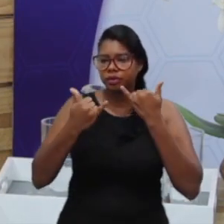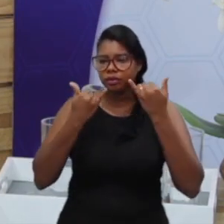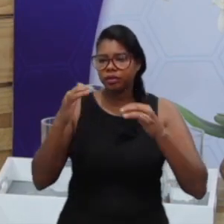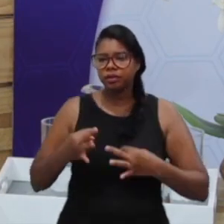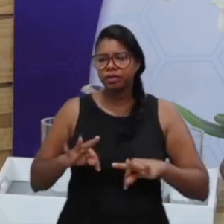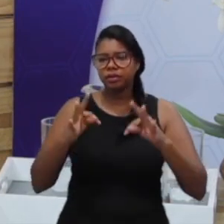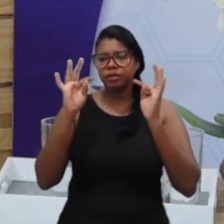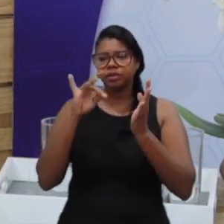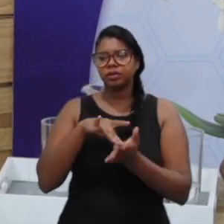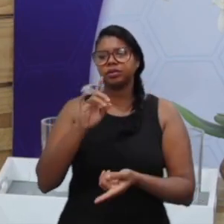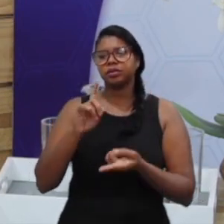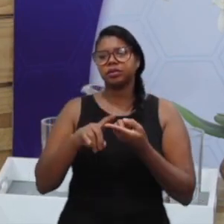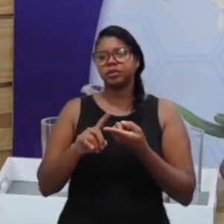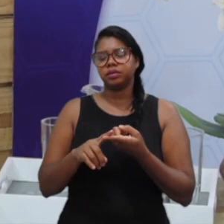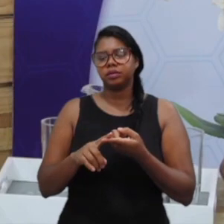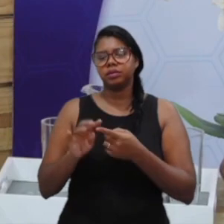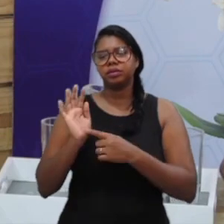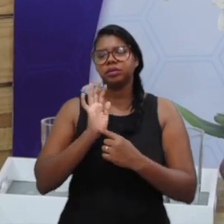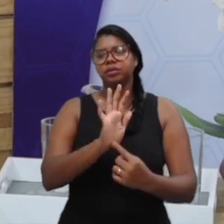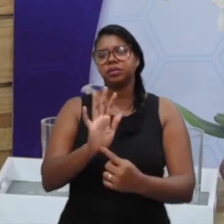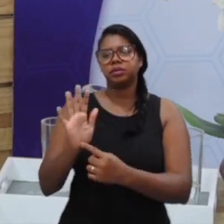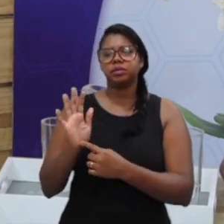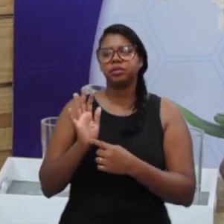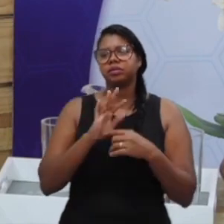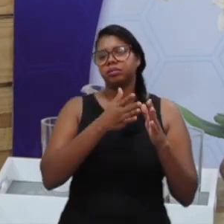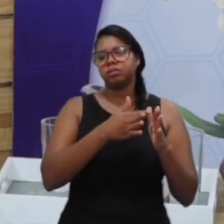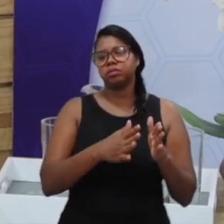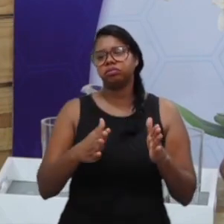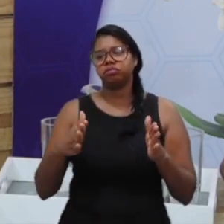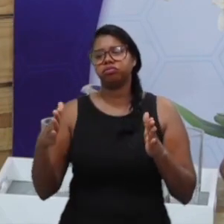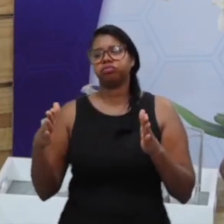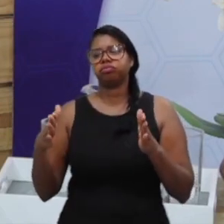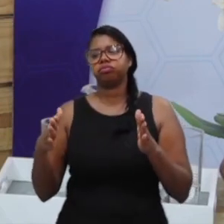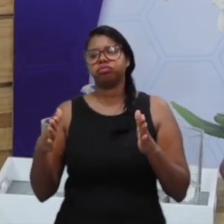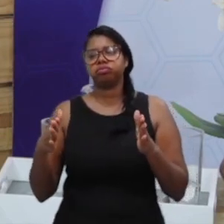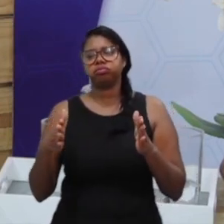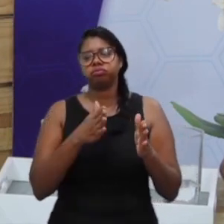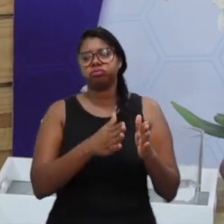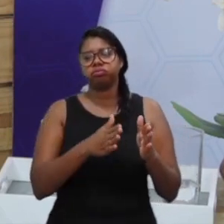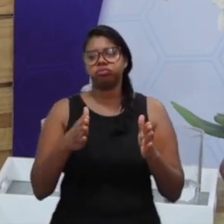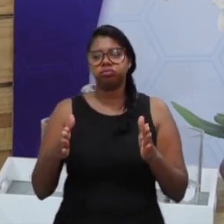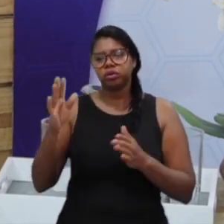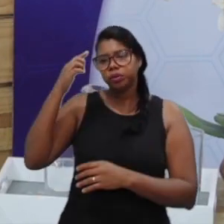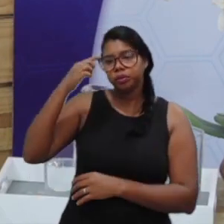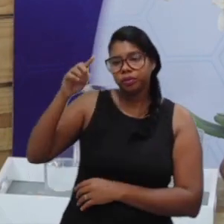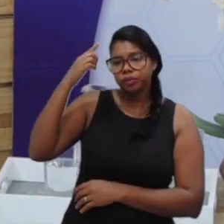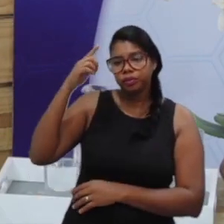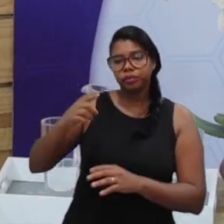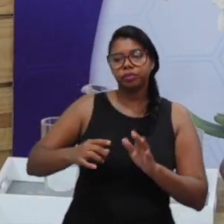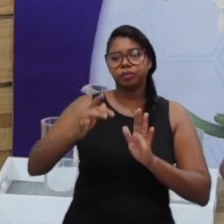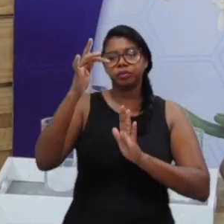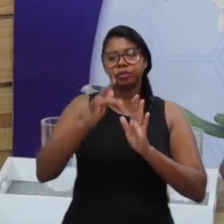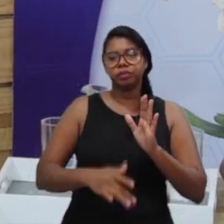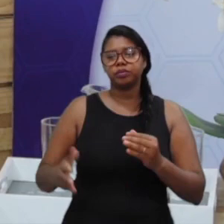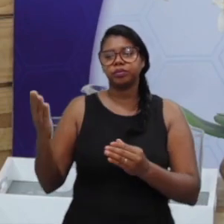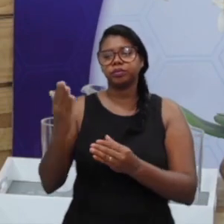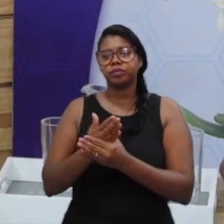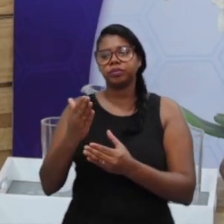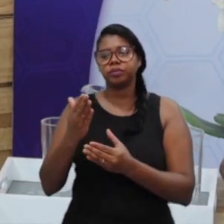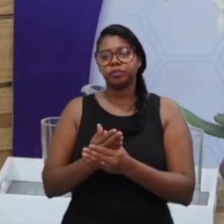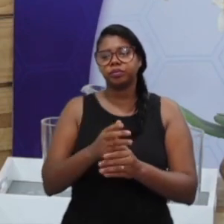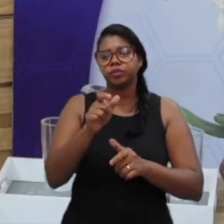lida com um volume imenso e tem uma rotina de processos, assim, bem